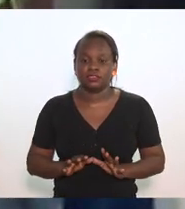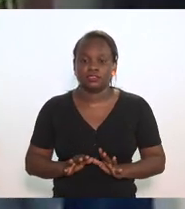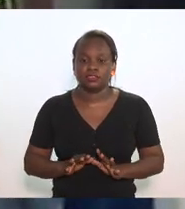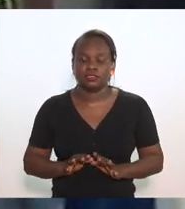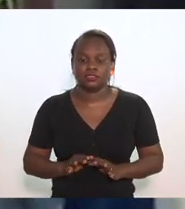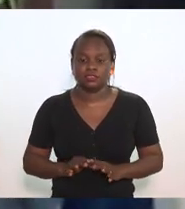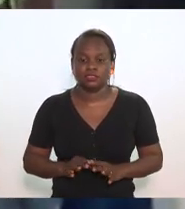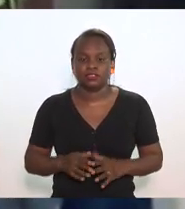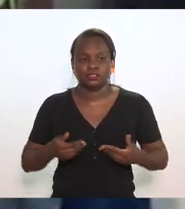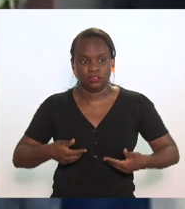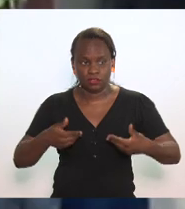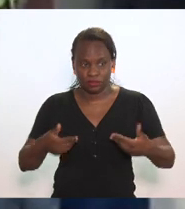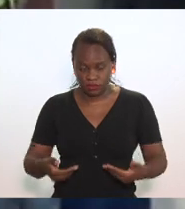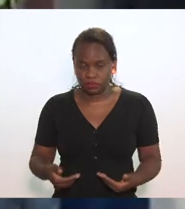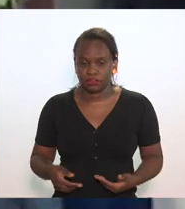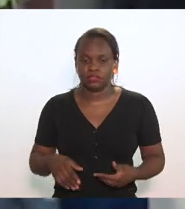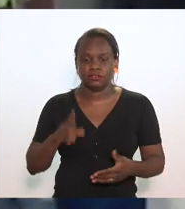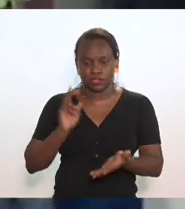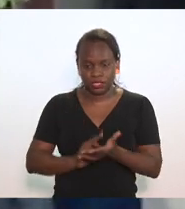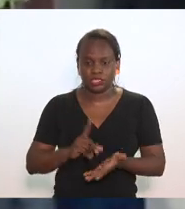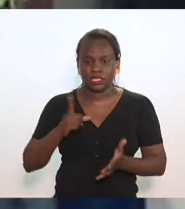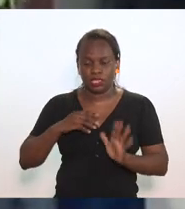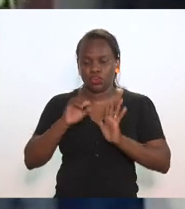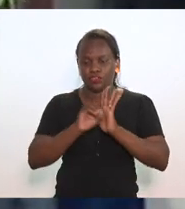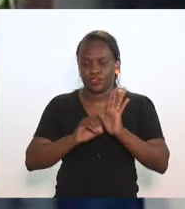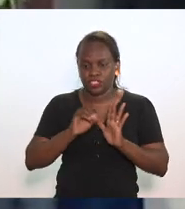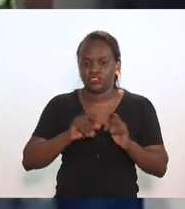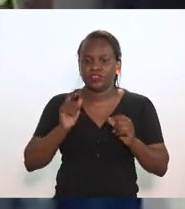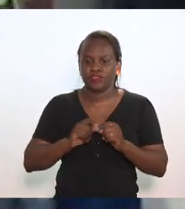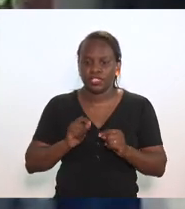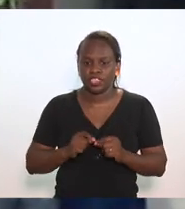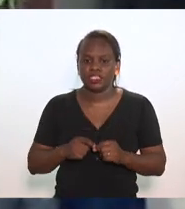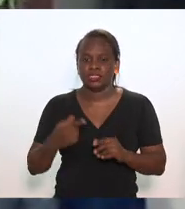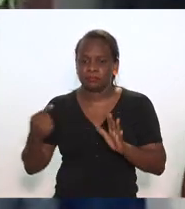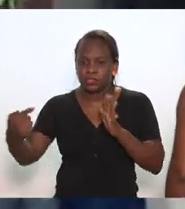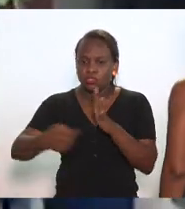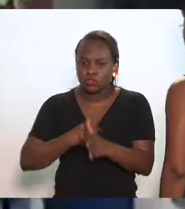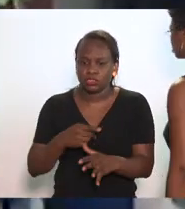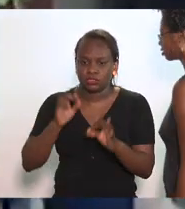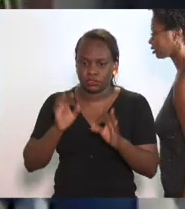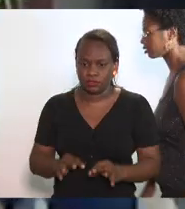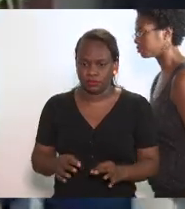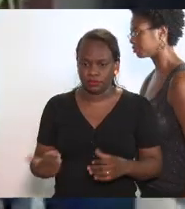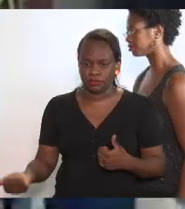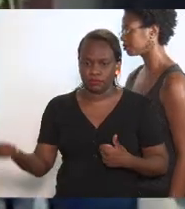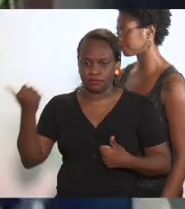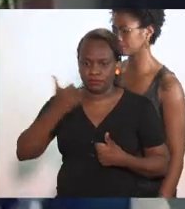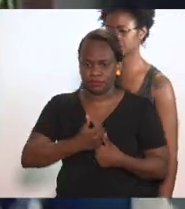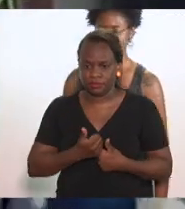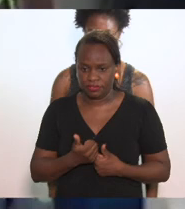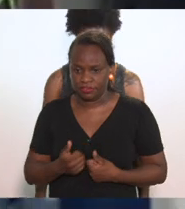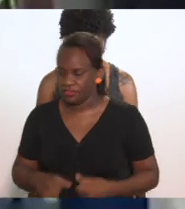no convite houve realmente um ofício em que foi feita uma indagação específica PGE